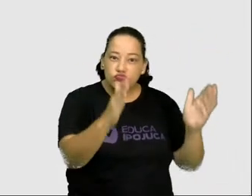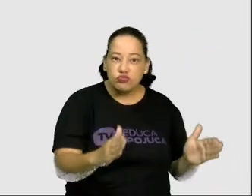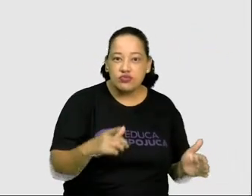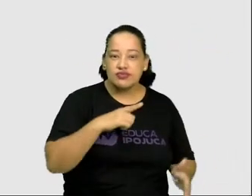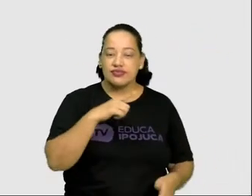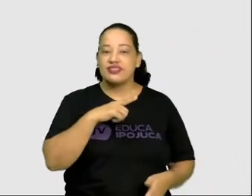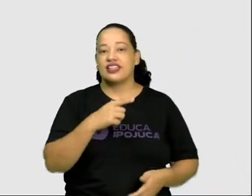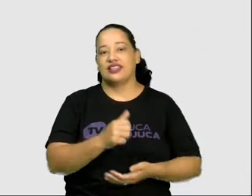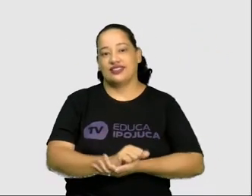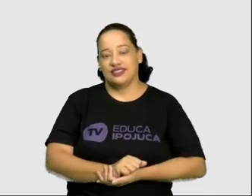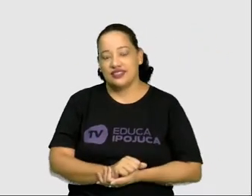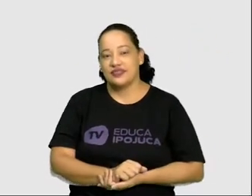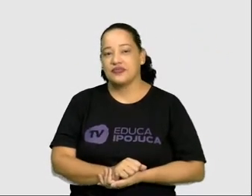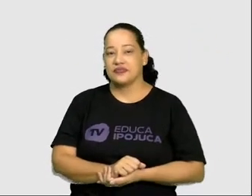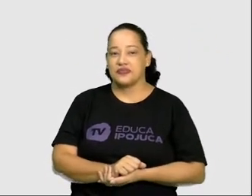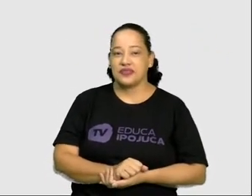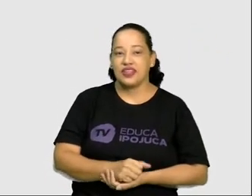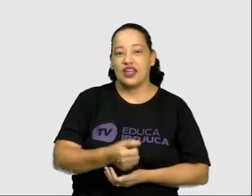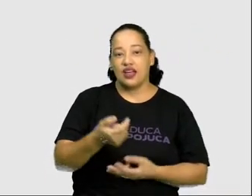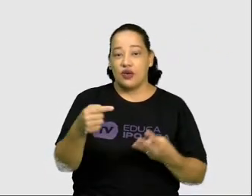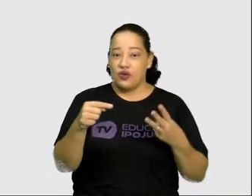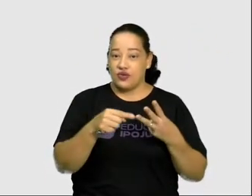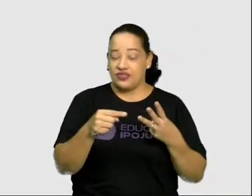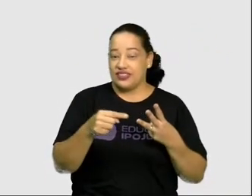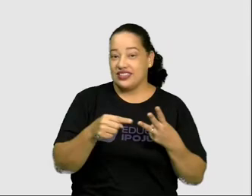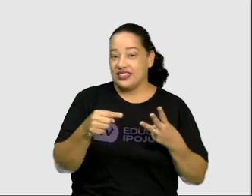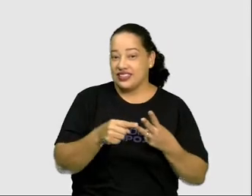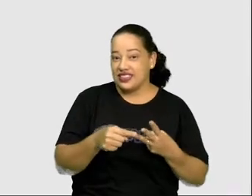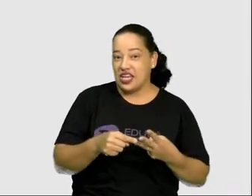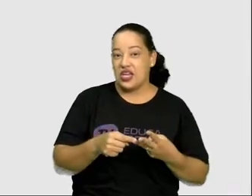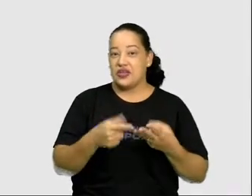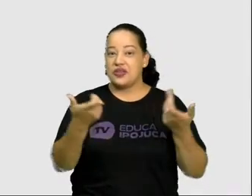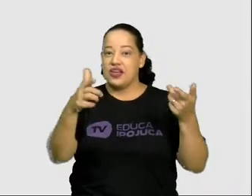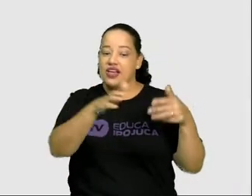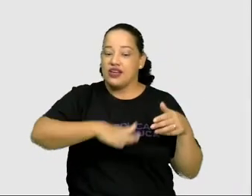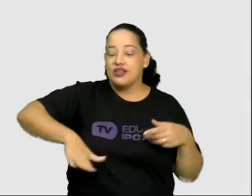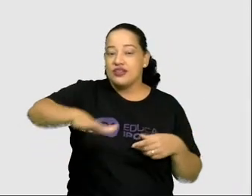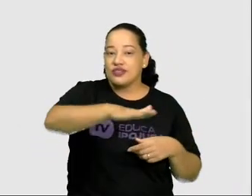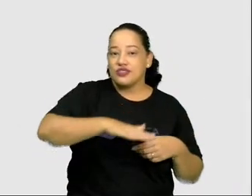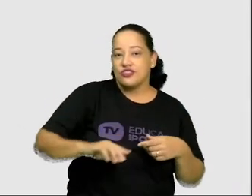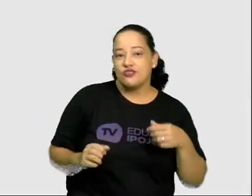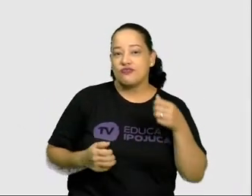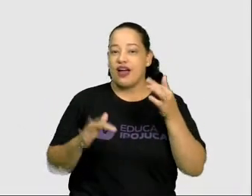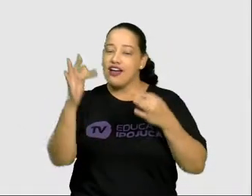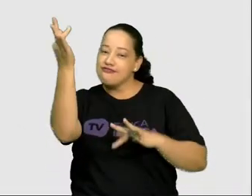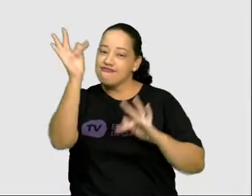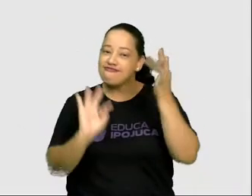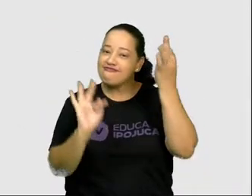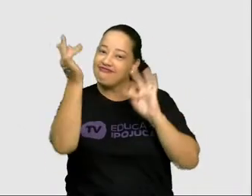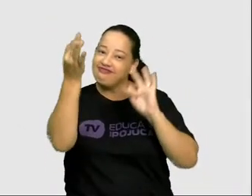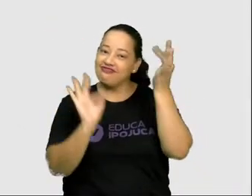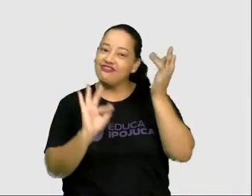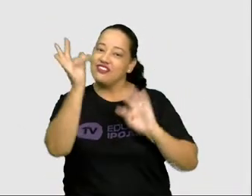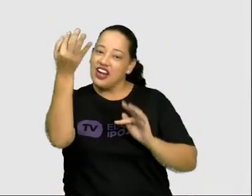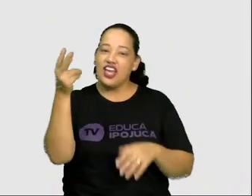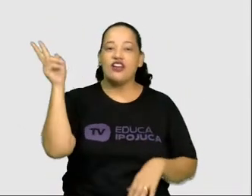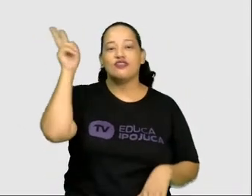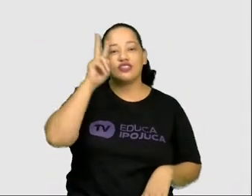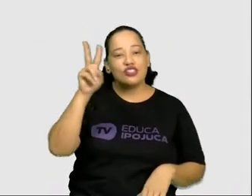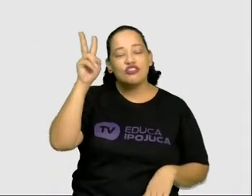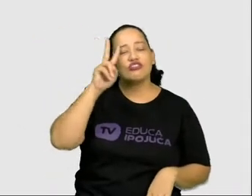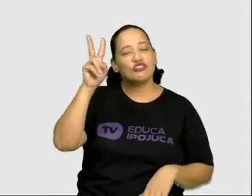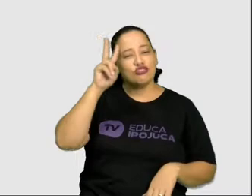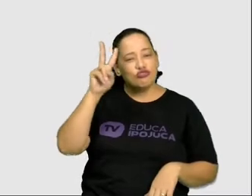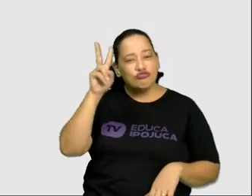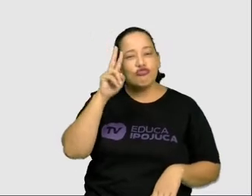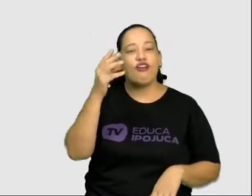O Museu do Espaço do Frevo, olha só que alegria, lindo, com muita história, com muito